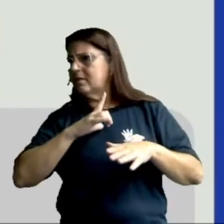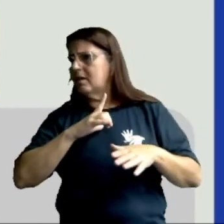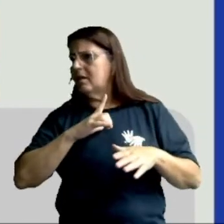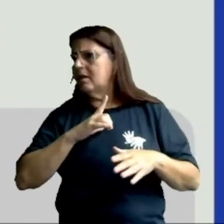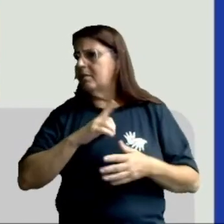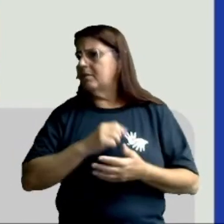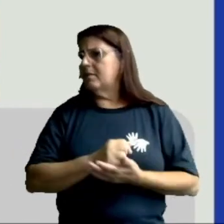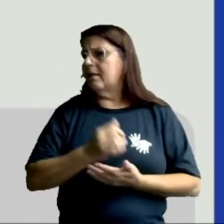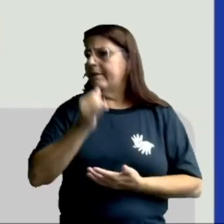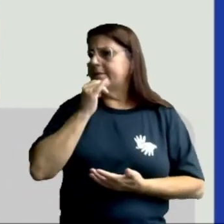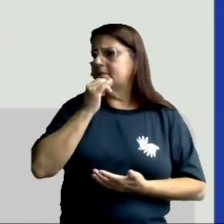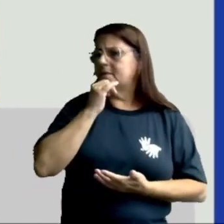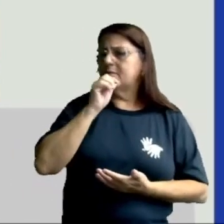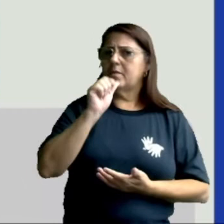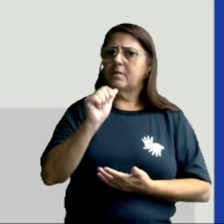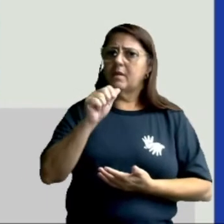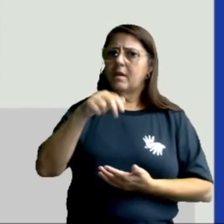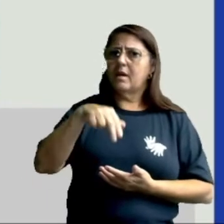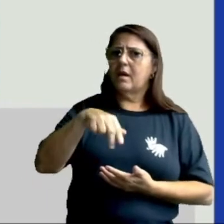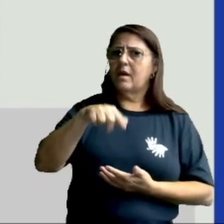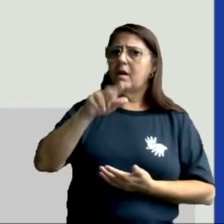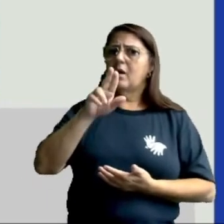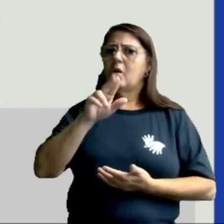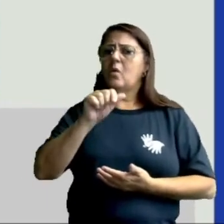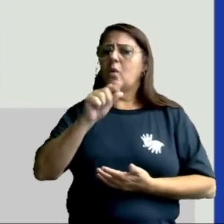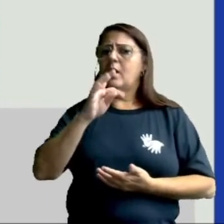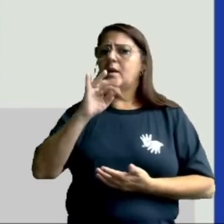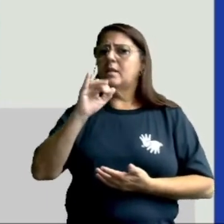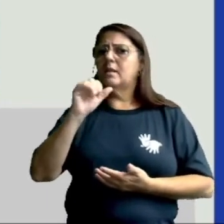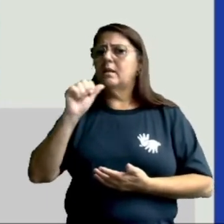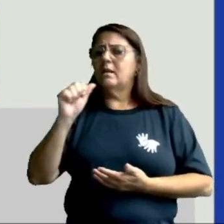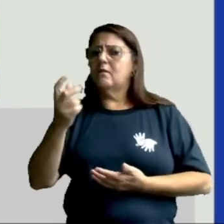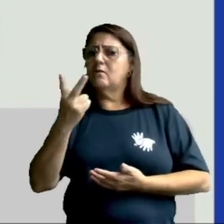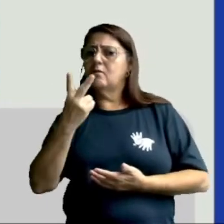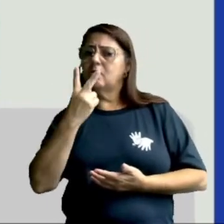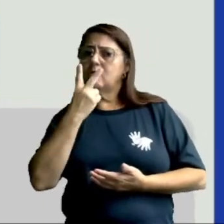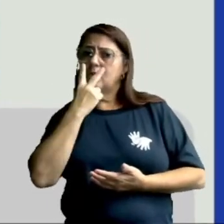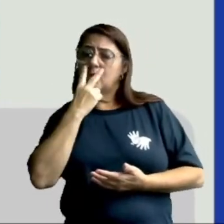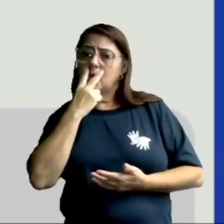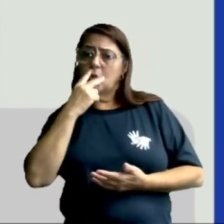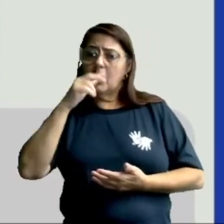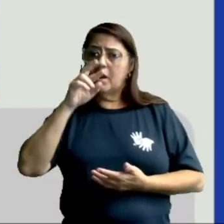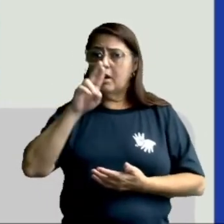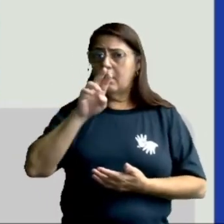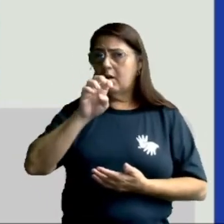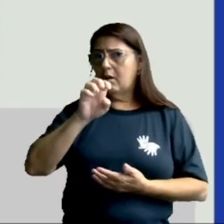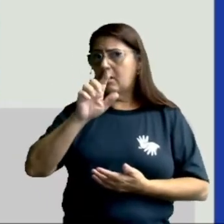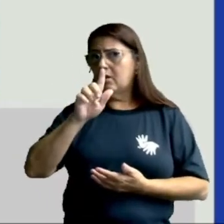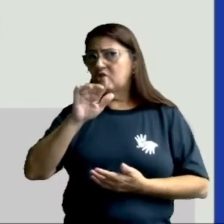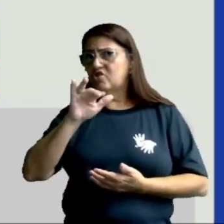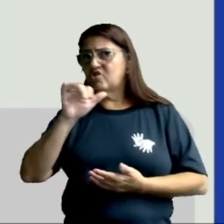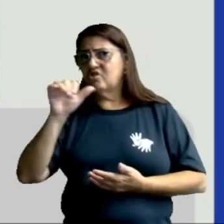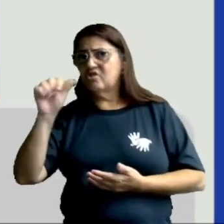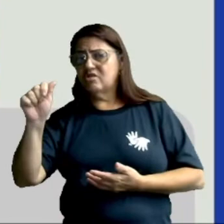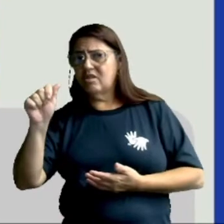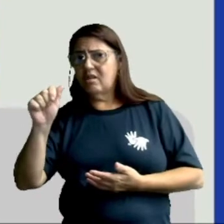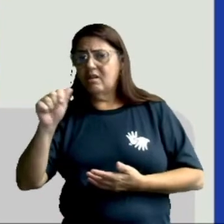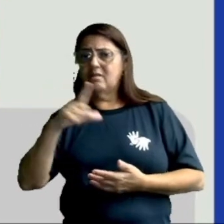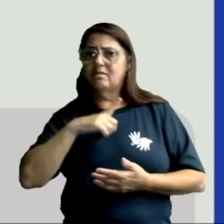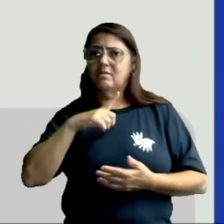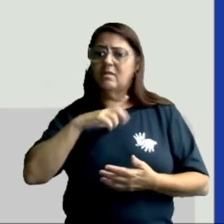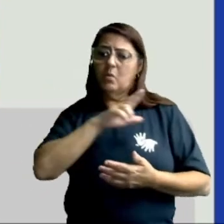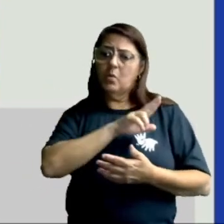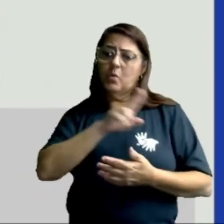Manu trouxe o exemplo da planta chamada Vitória Régia. Olha aí a Vitória Régia. Ela vive na